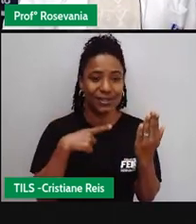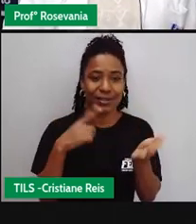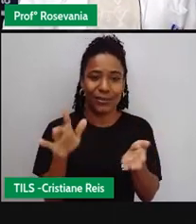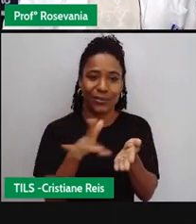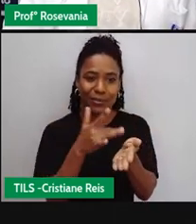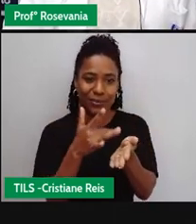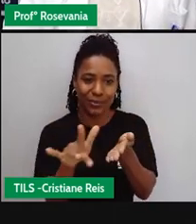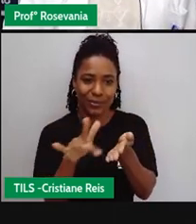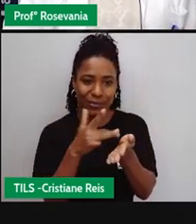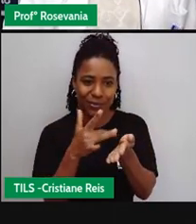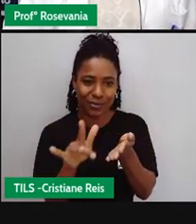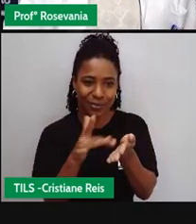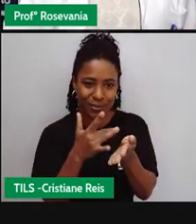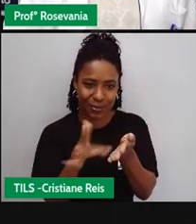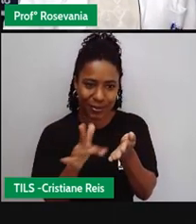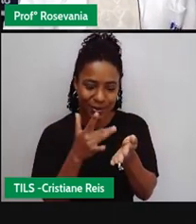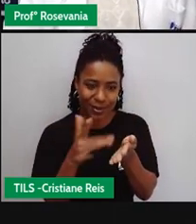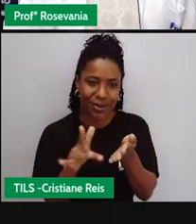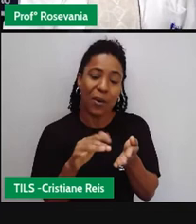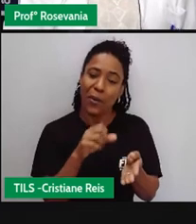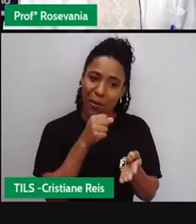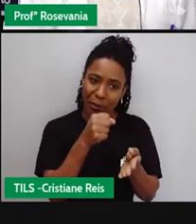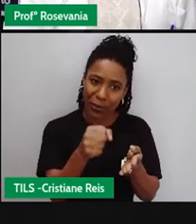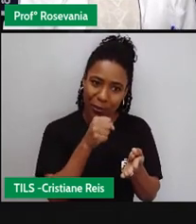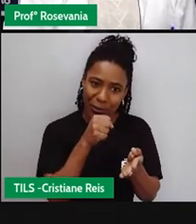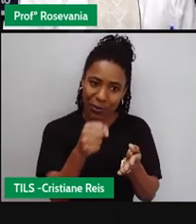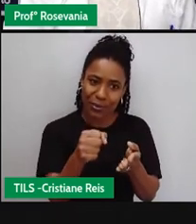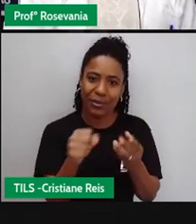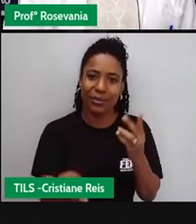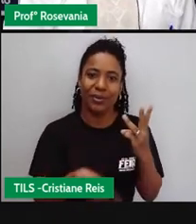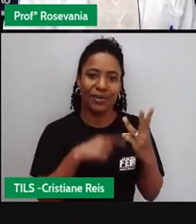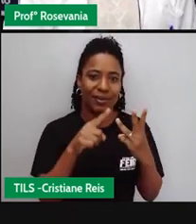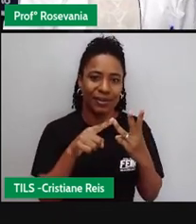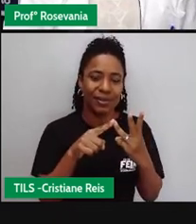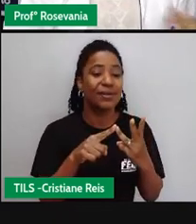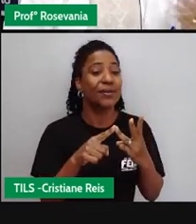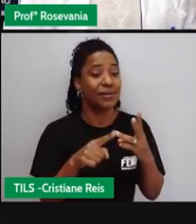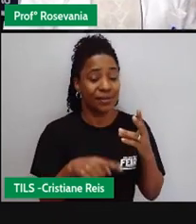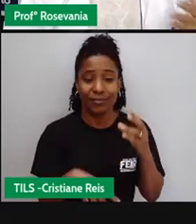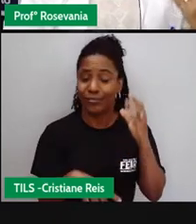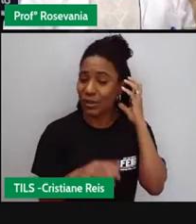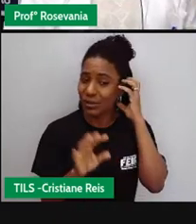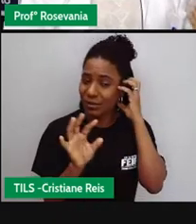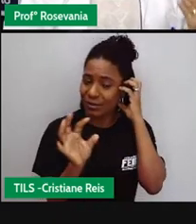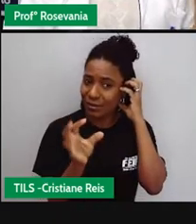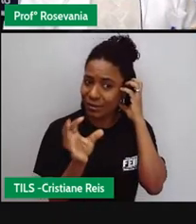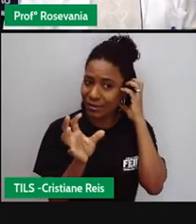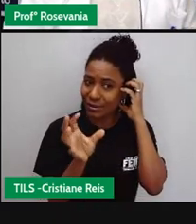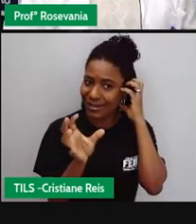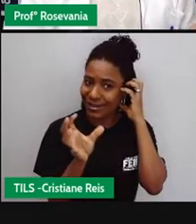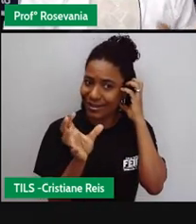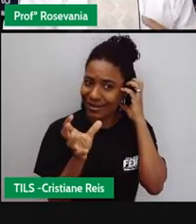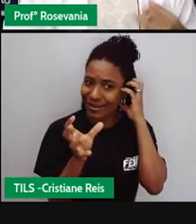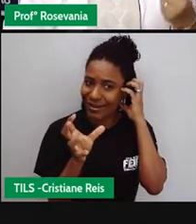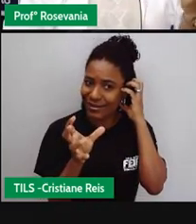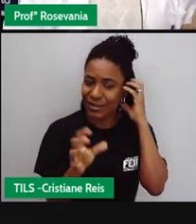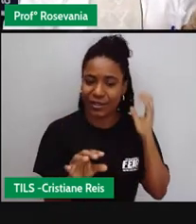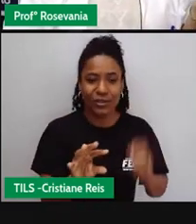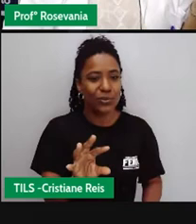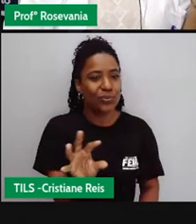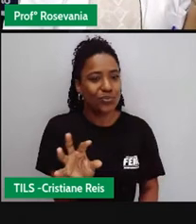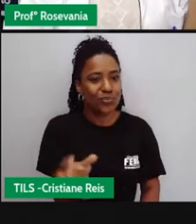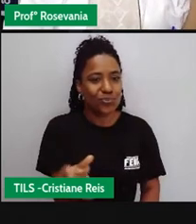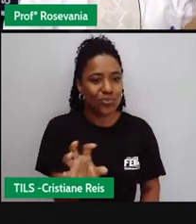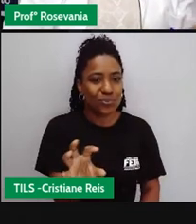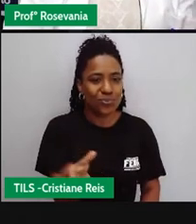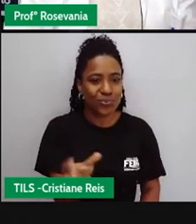as rádios ainda continuam as rádios também são digitais você pode antigamente de rádio a gente só escutava só